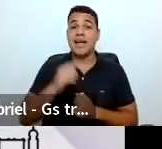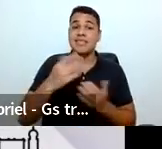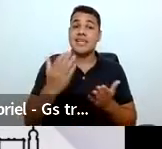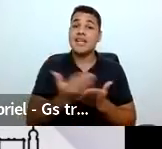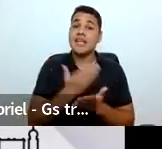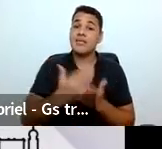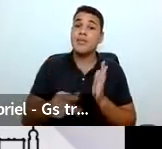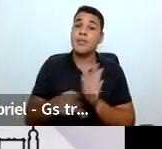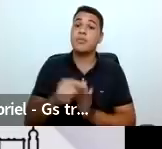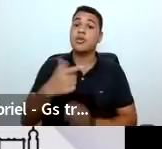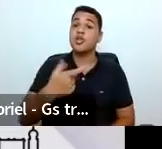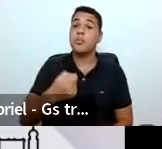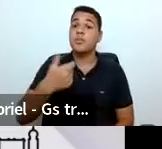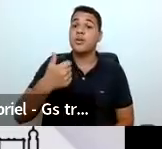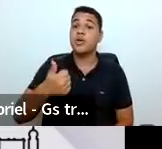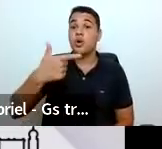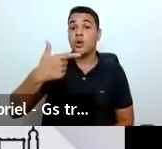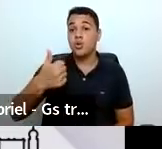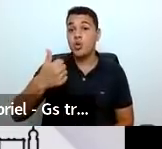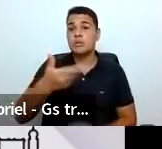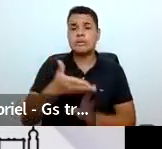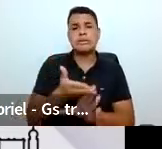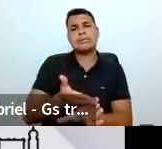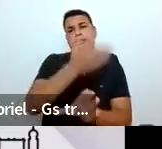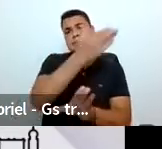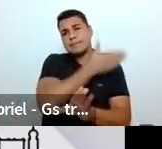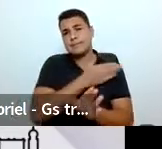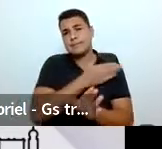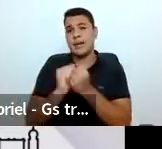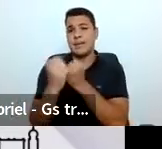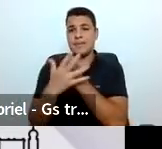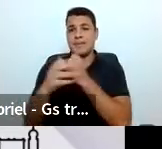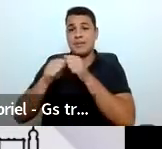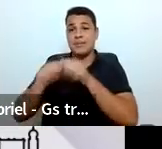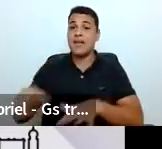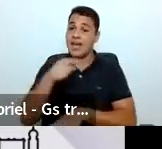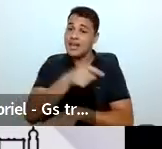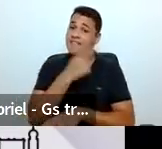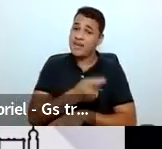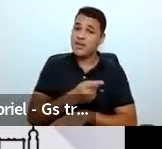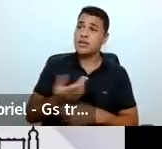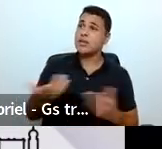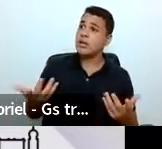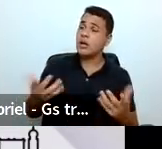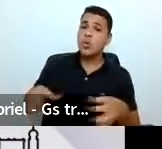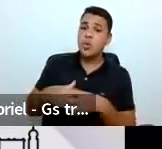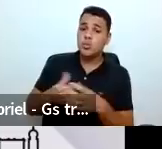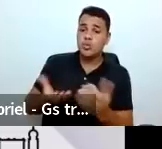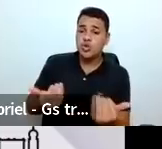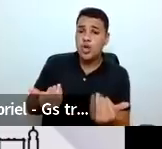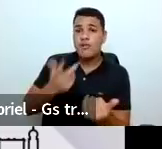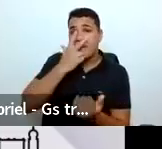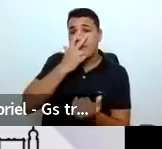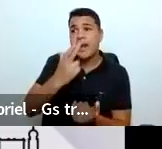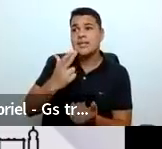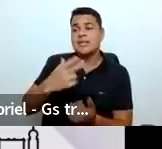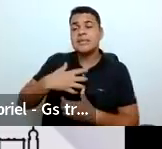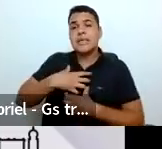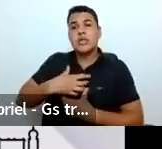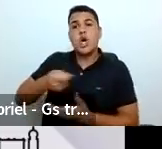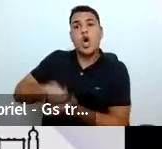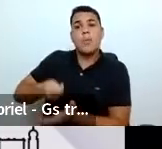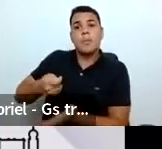2012, portanto, muito anterior à pandemia, onde ela fala, poxa, os jovens estão sendo obrigados a serem críticos, a